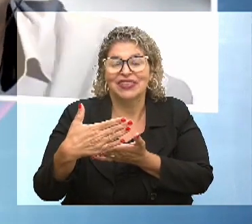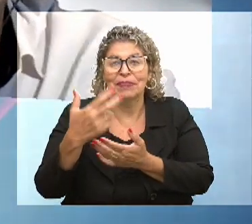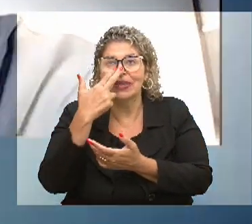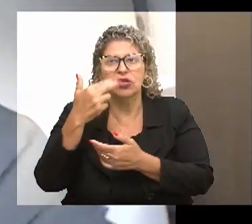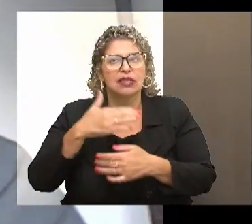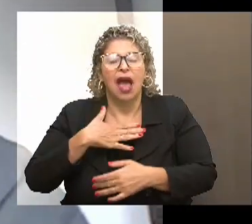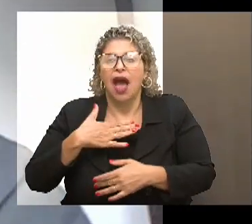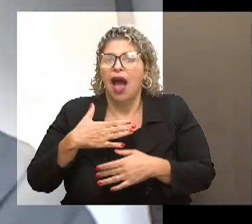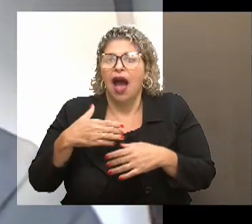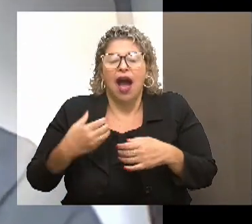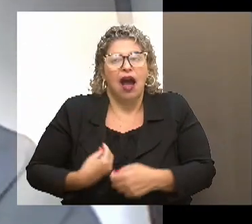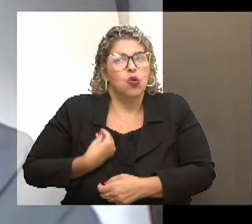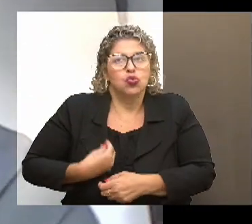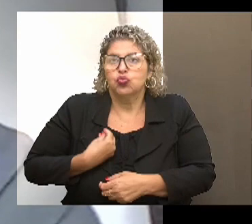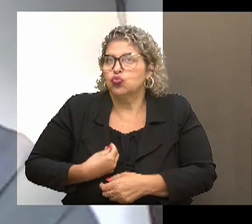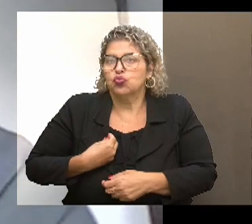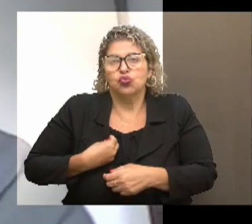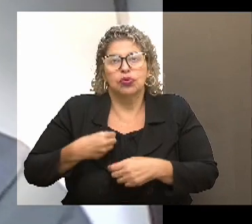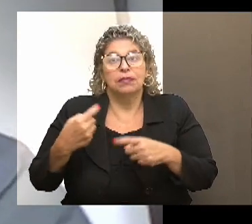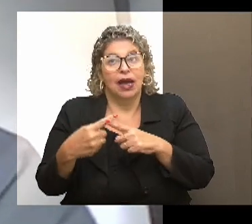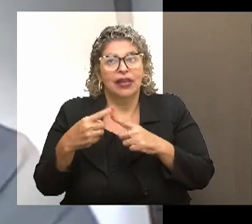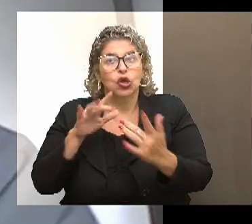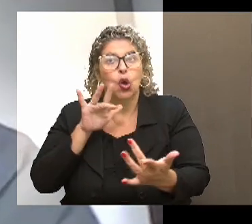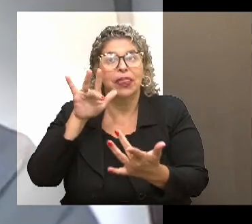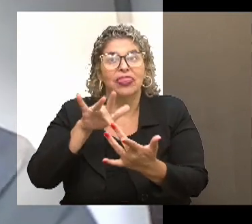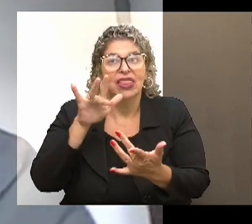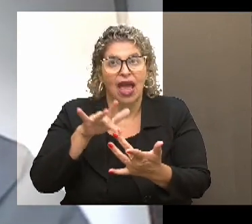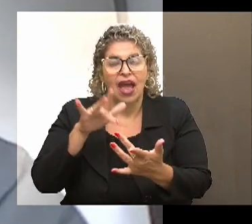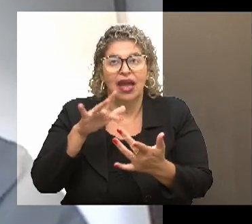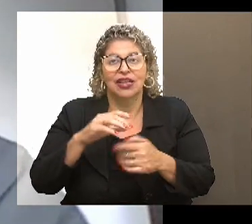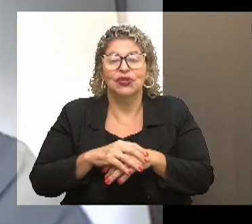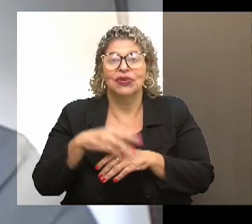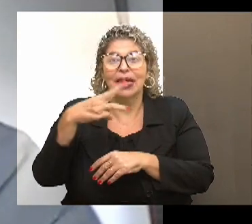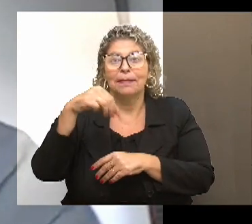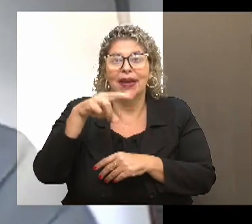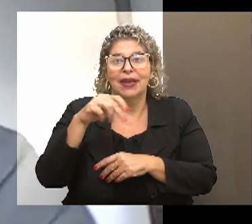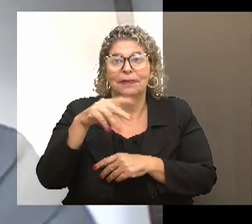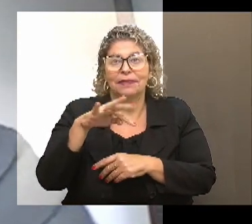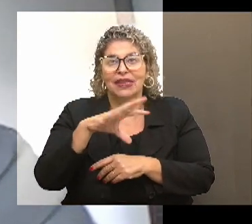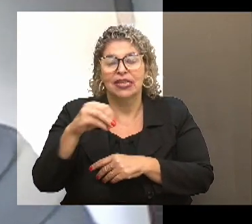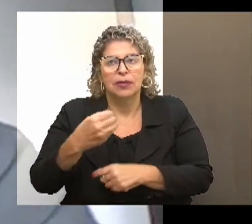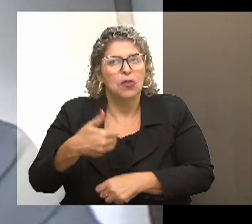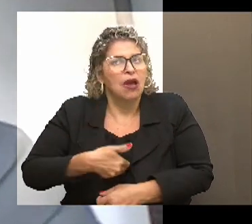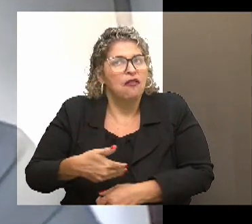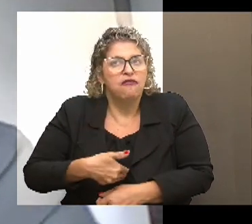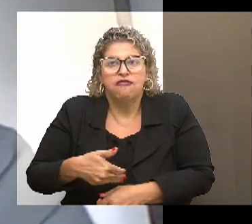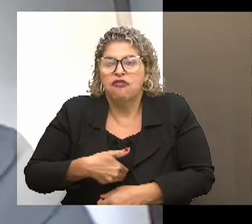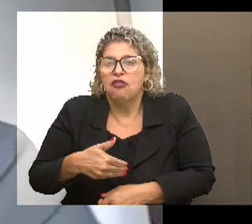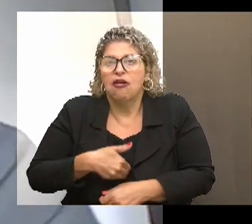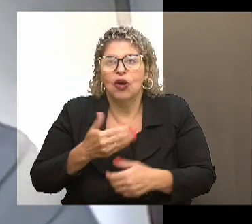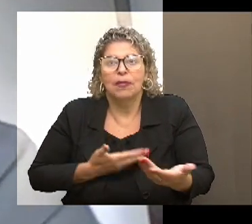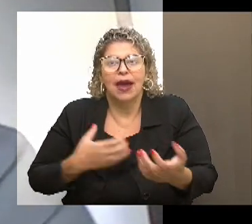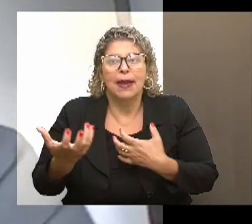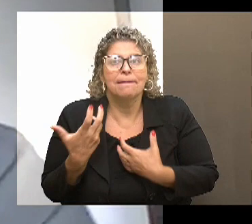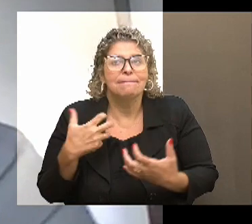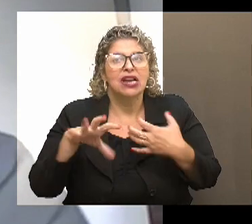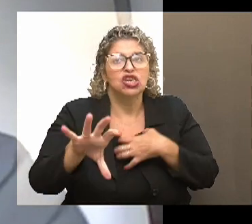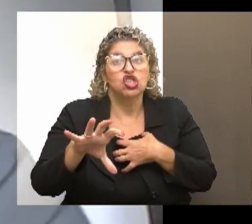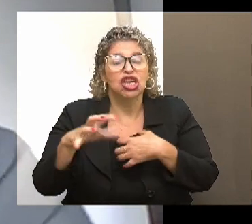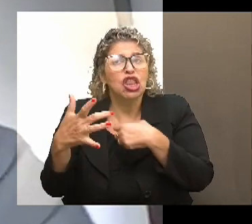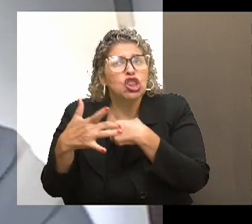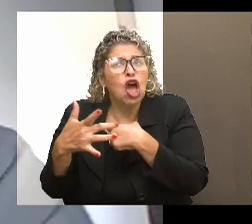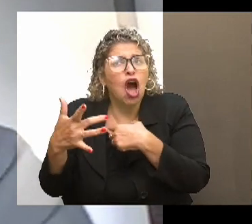está acostumado a conviver e entra em contato com essas pessoas através da marmita, porque a fome é uma coisa que gera muito empatia e toca muito as pessoas.